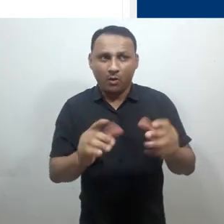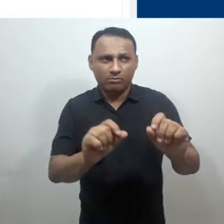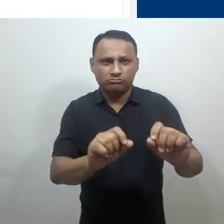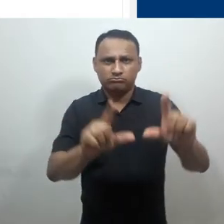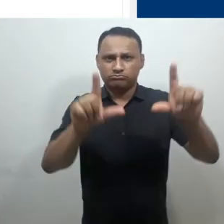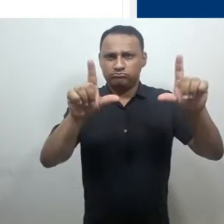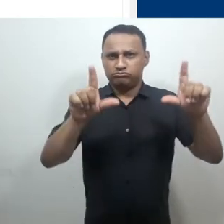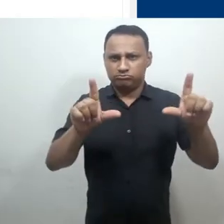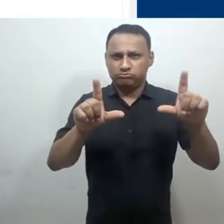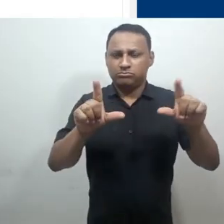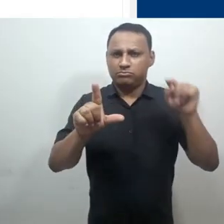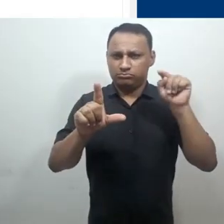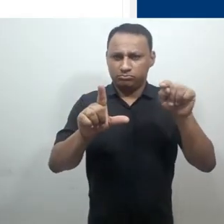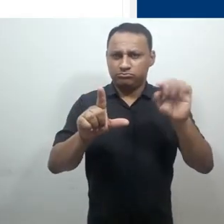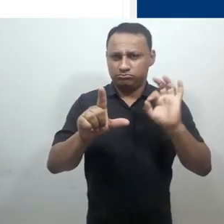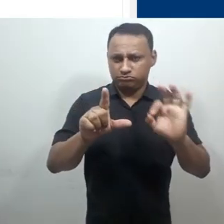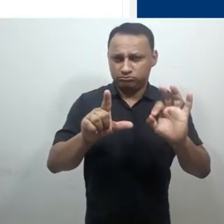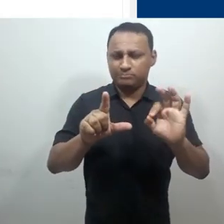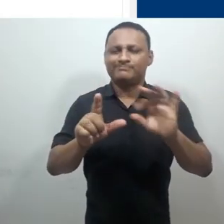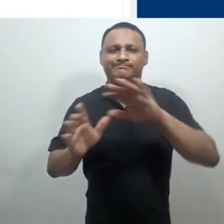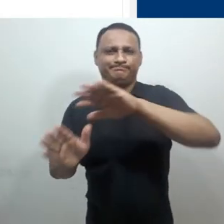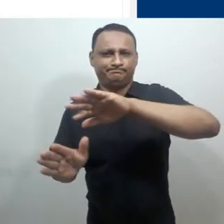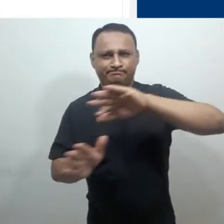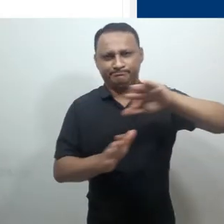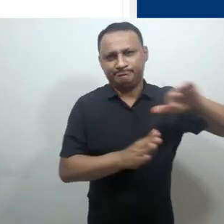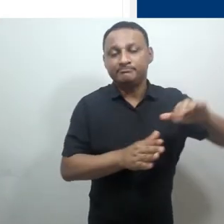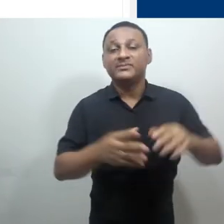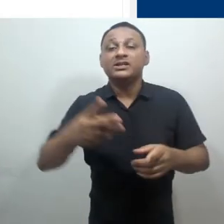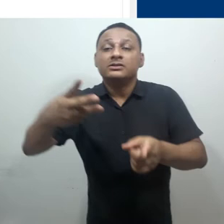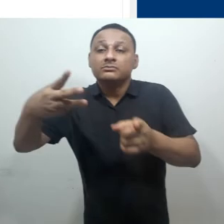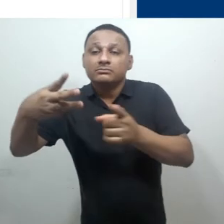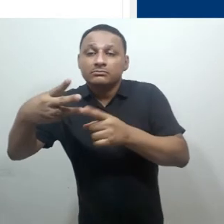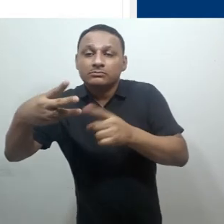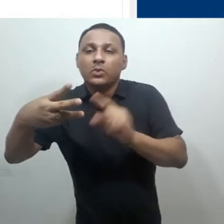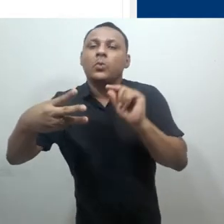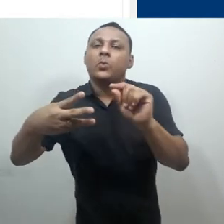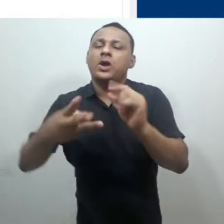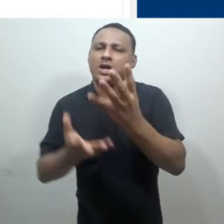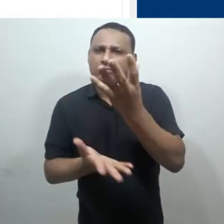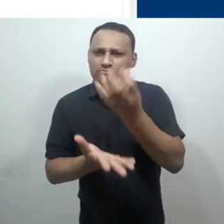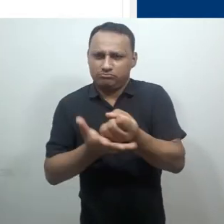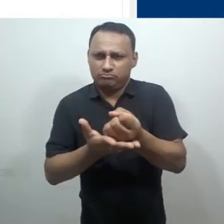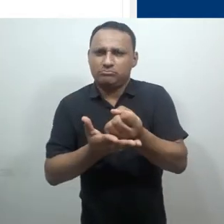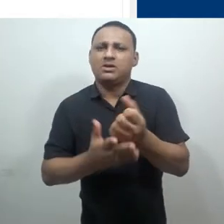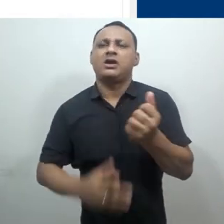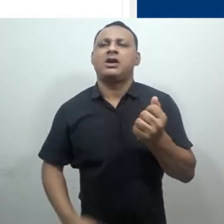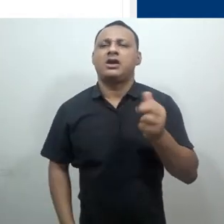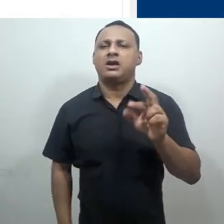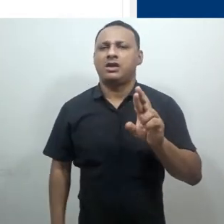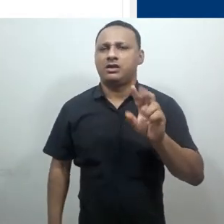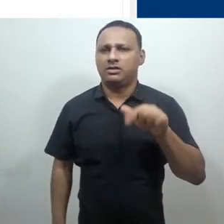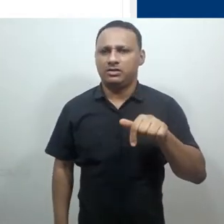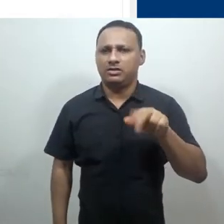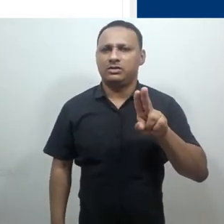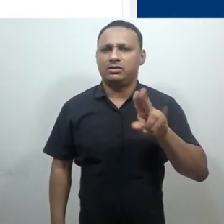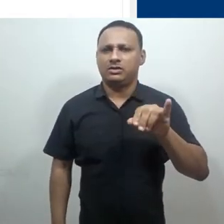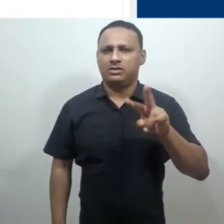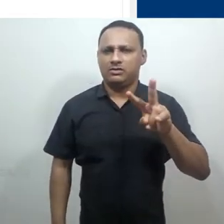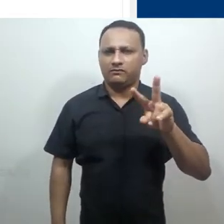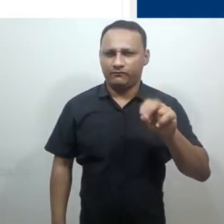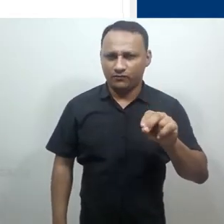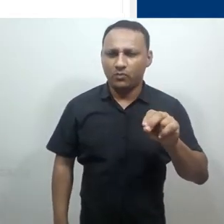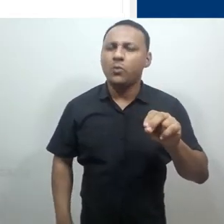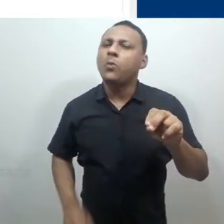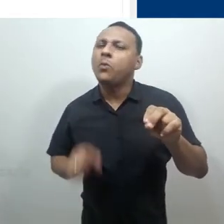Agora, falaremos sobre o recurso do tipo arquivo. Ele é geralmente utilizado pelo editor do curso ou disciplina